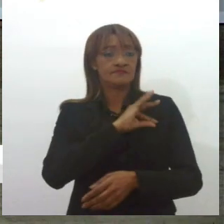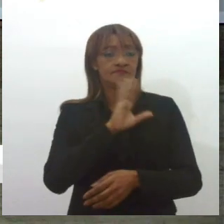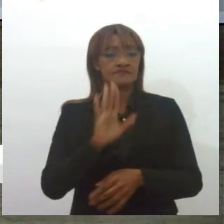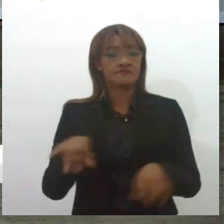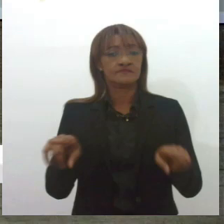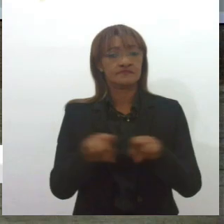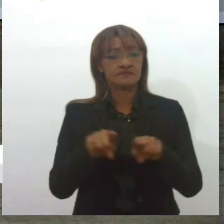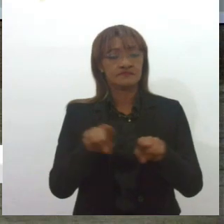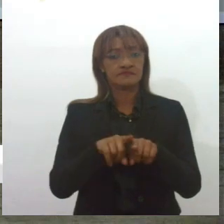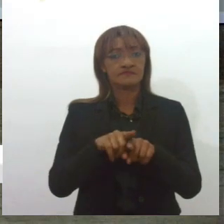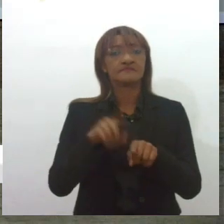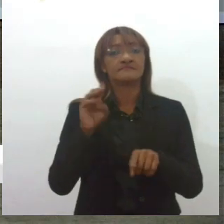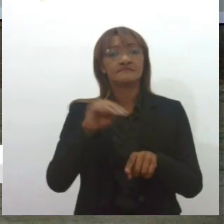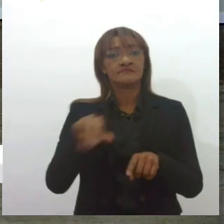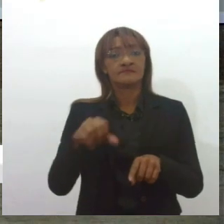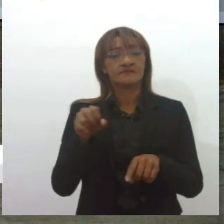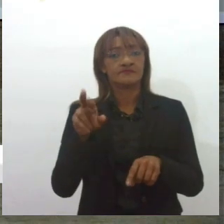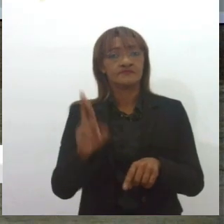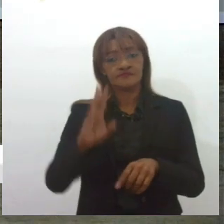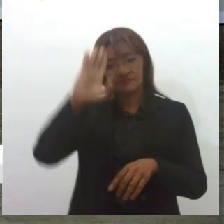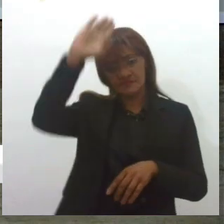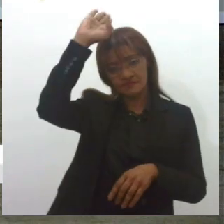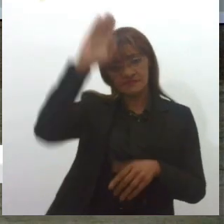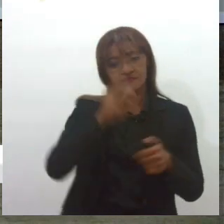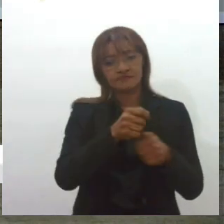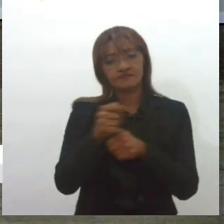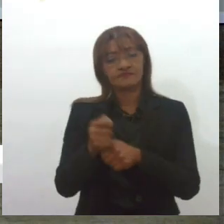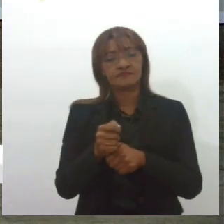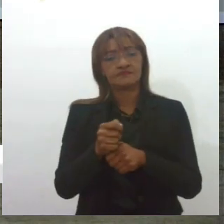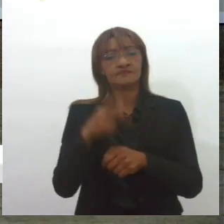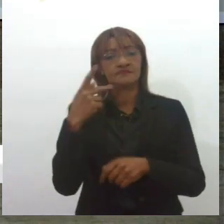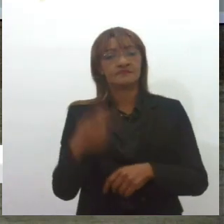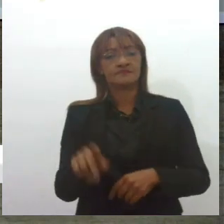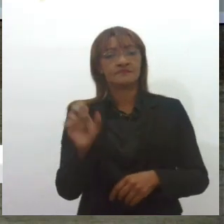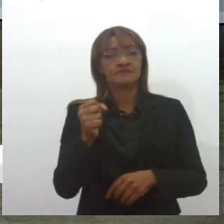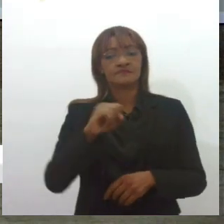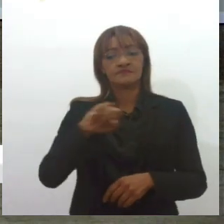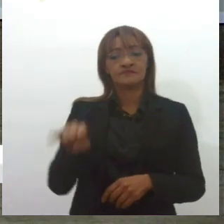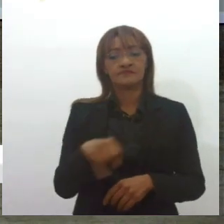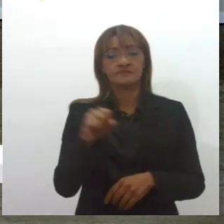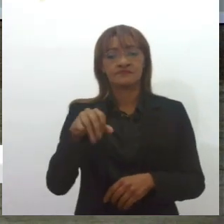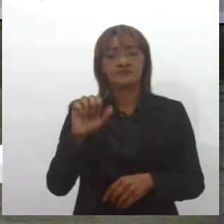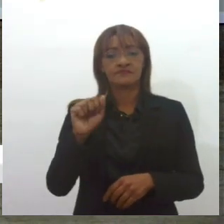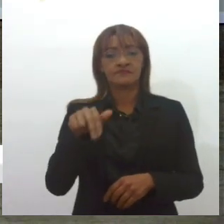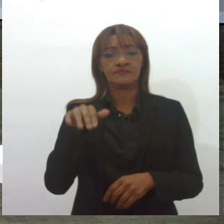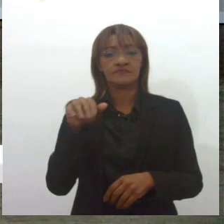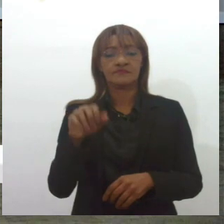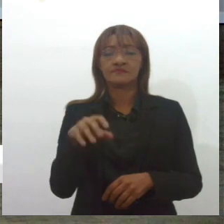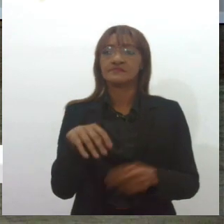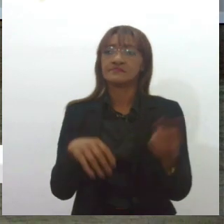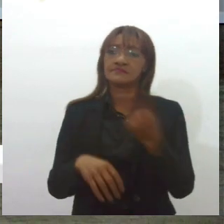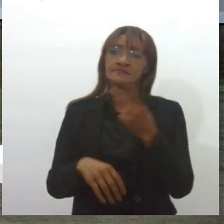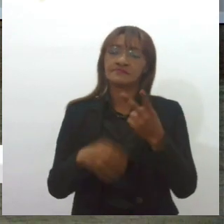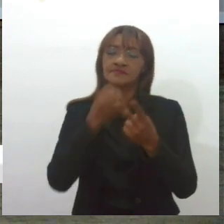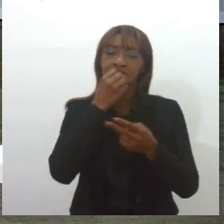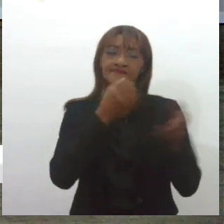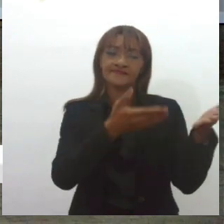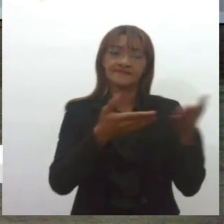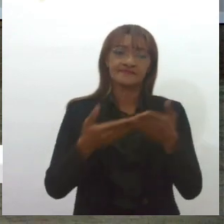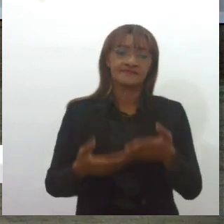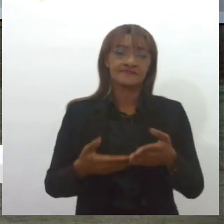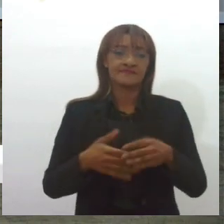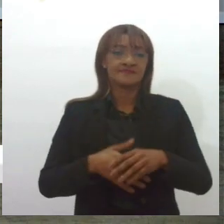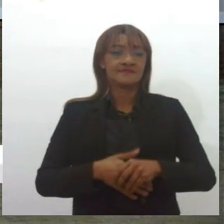com a major do Corpo de Bombeiros Militar de Sergipe, Jeane Lisboa. Sejam as duas muito bem-vindas ao programa